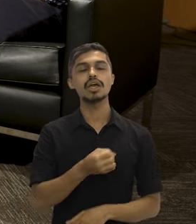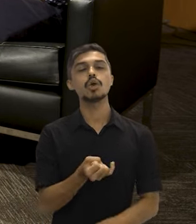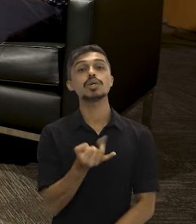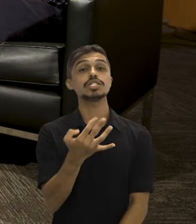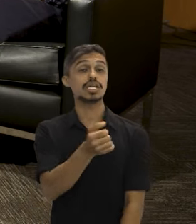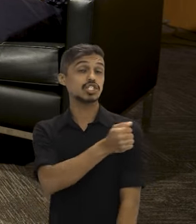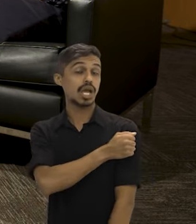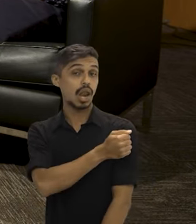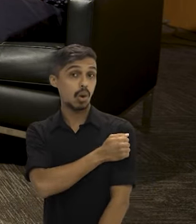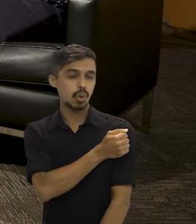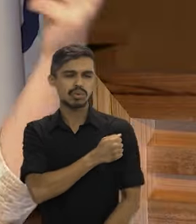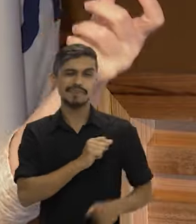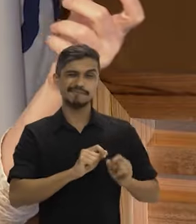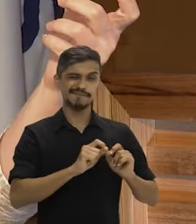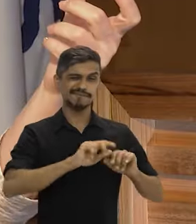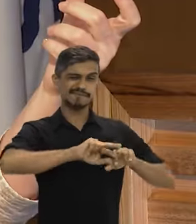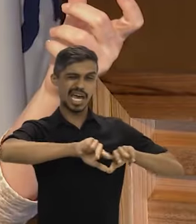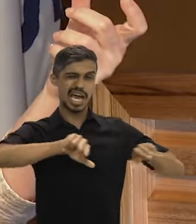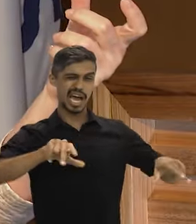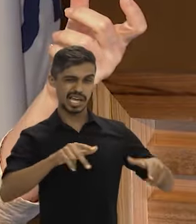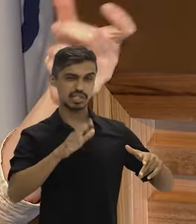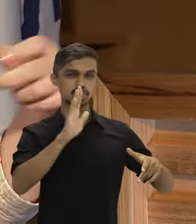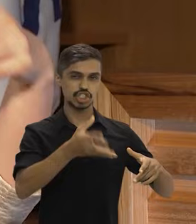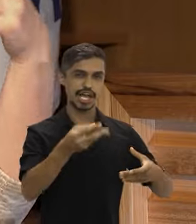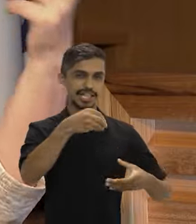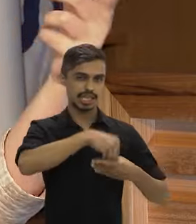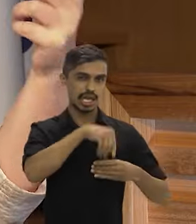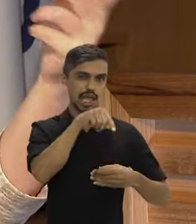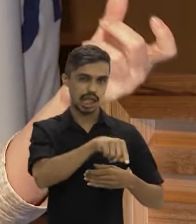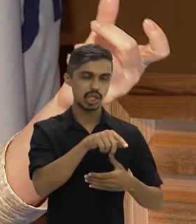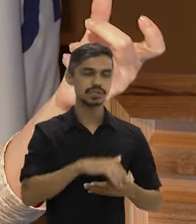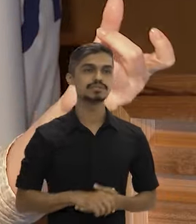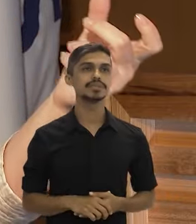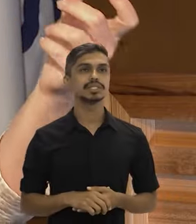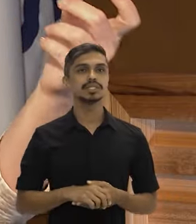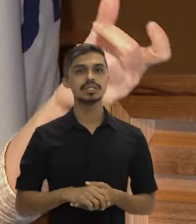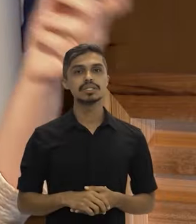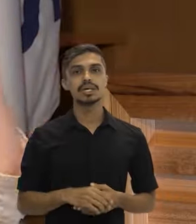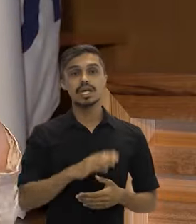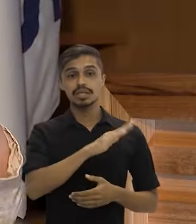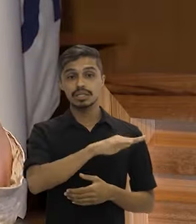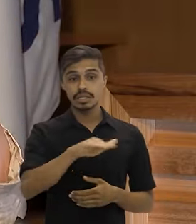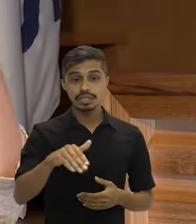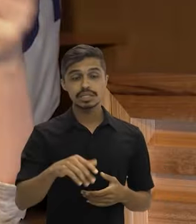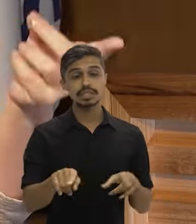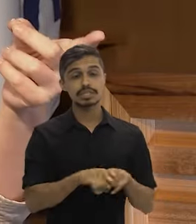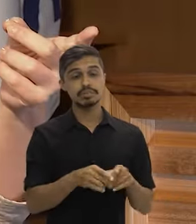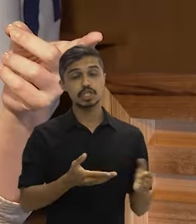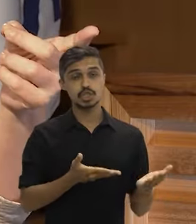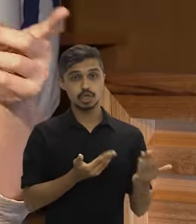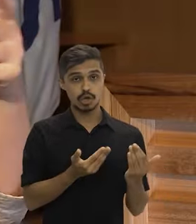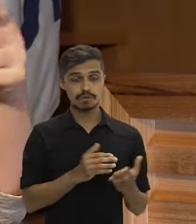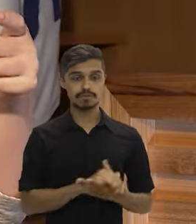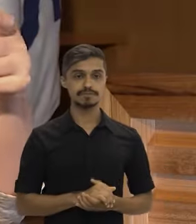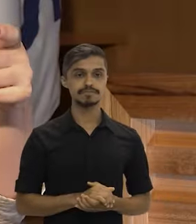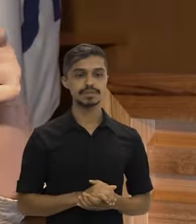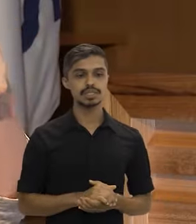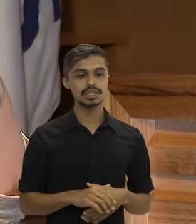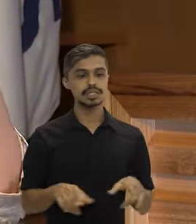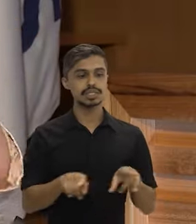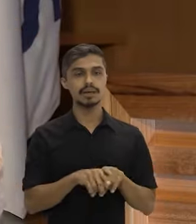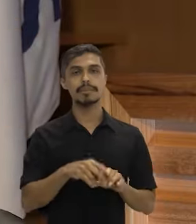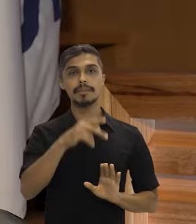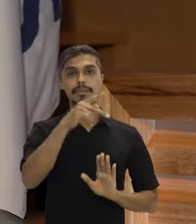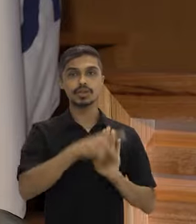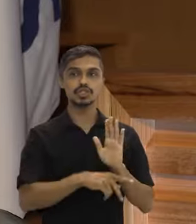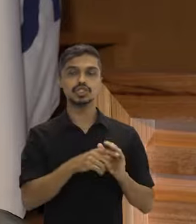municípios do ponto de vista do número de alunos em escolas públicas, são crianças e jovens. E